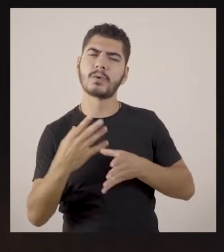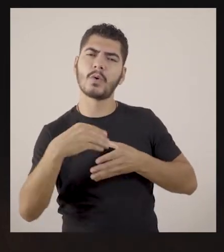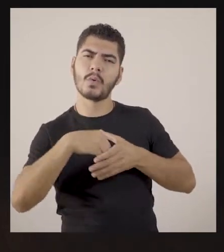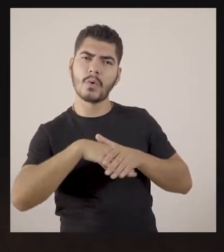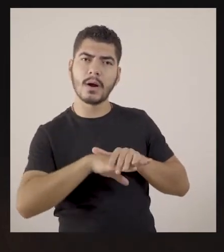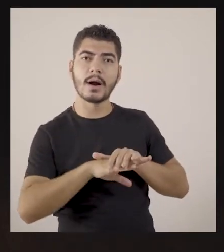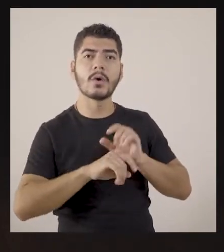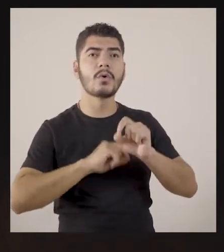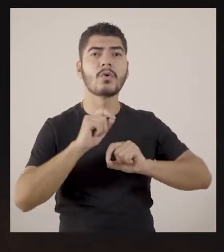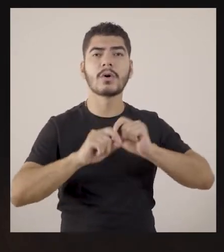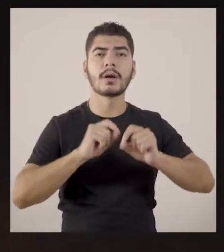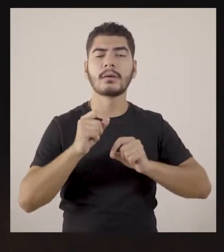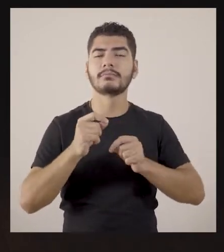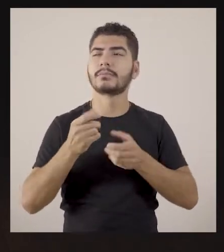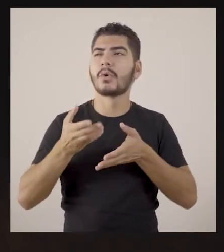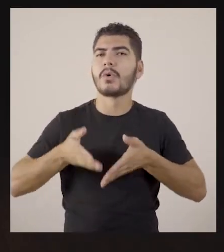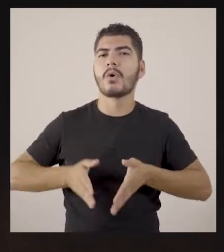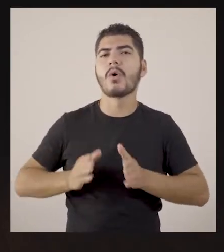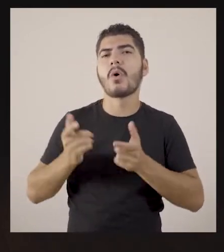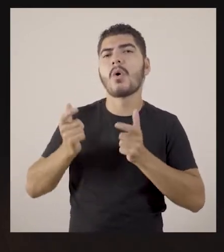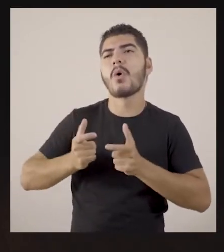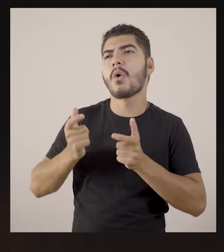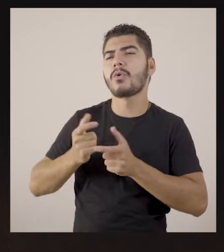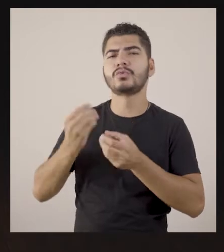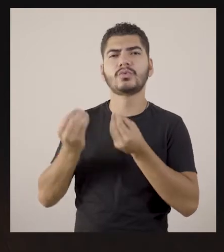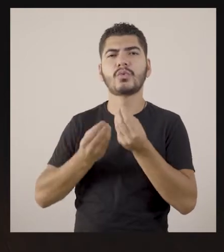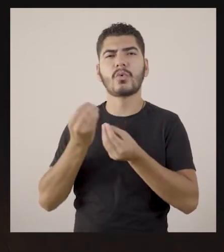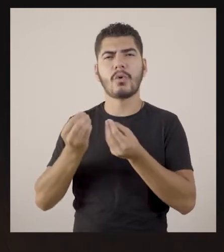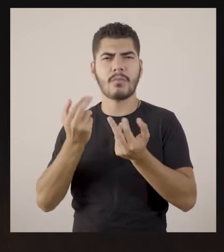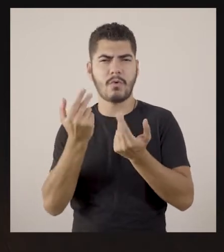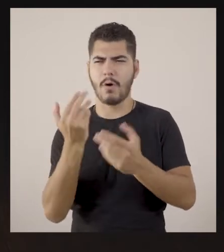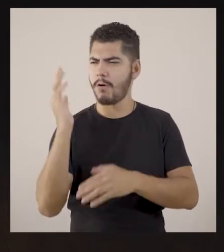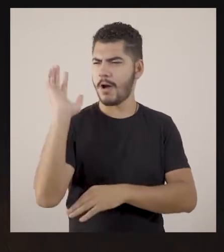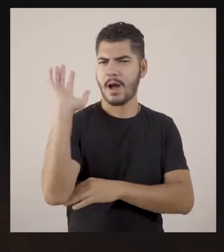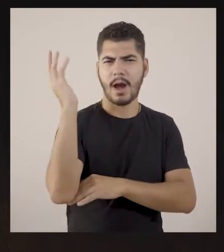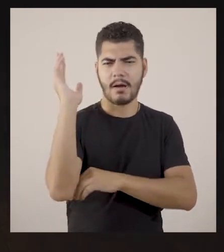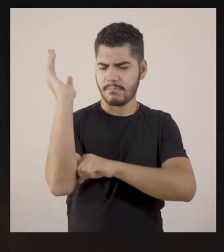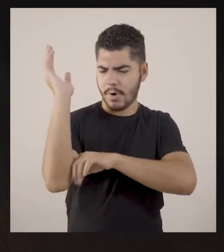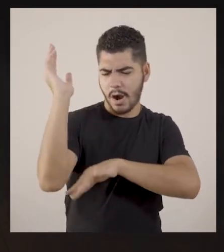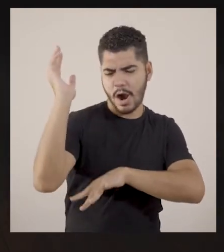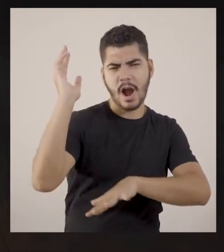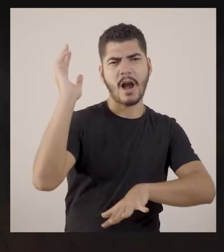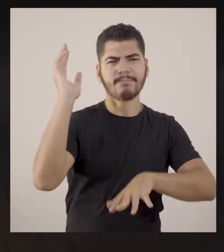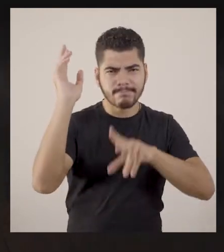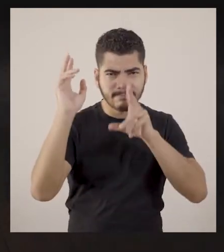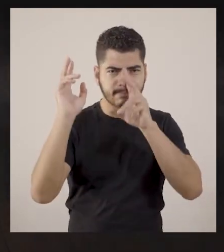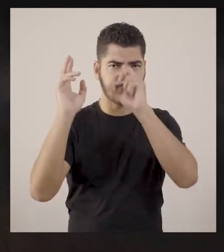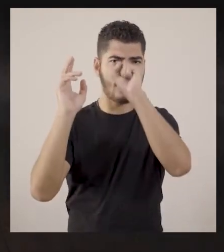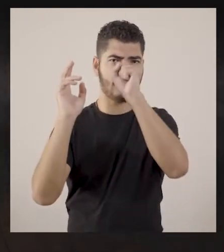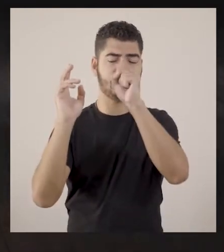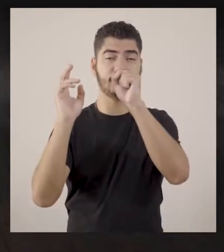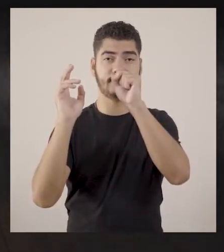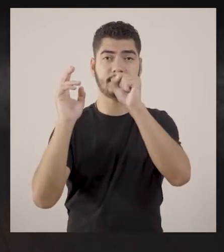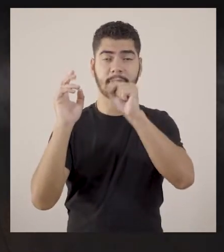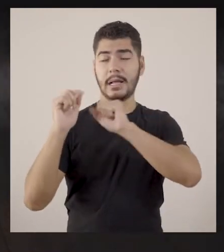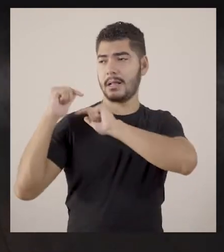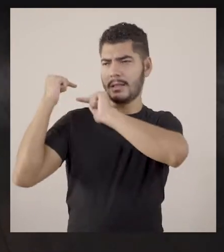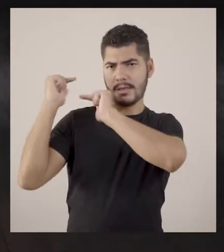guardadas vivas e fortes as suas raízes como um tronco de baobá cujas tradições